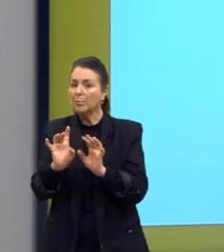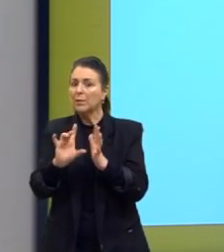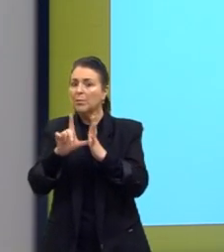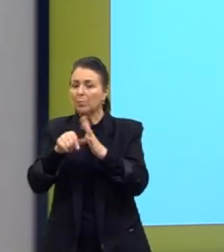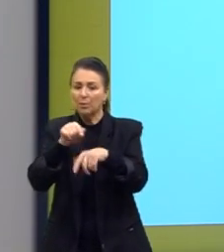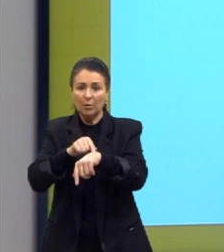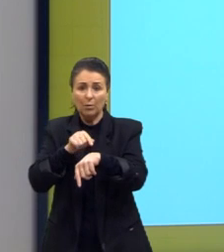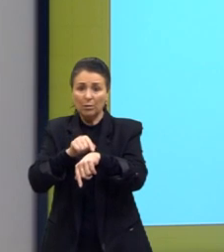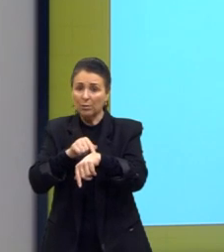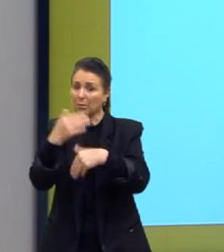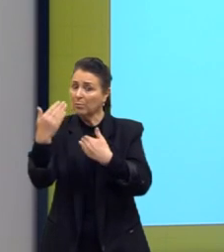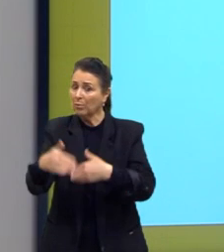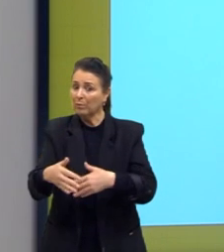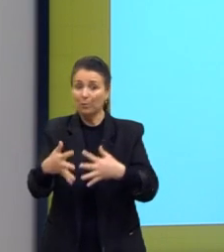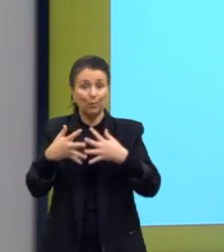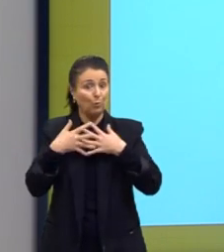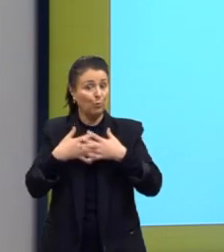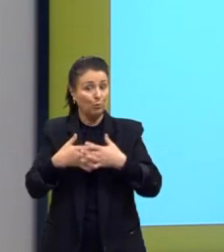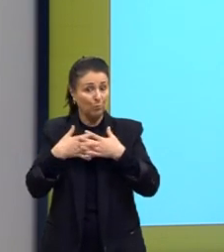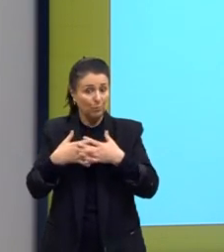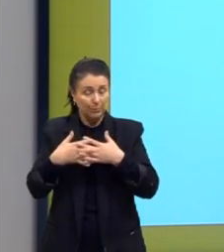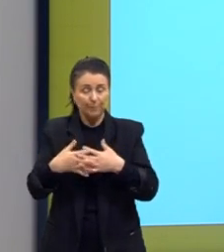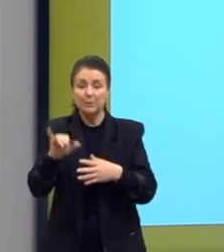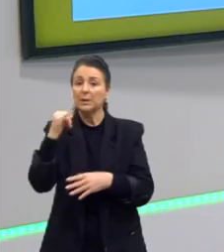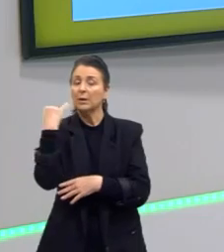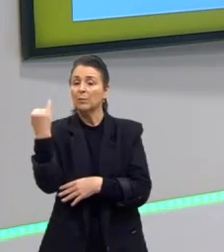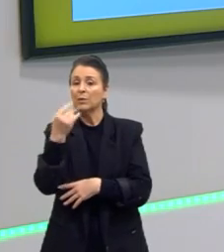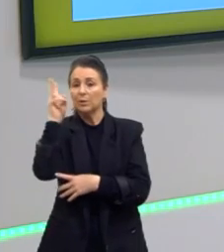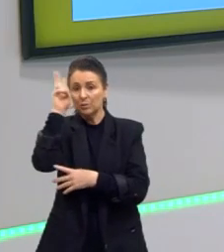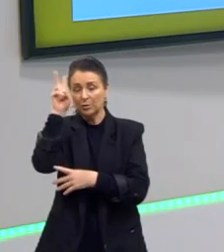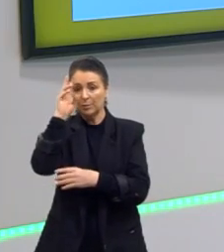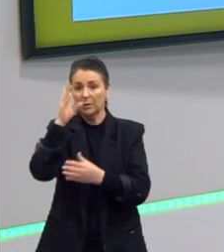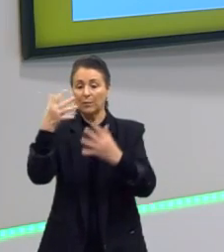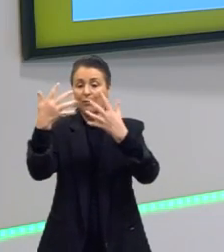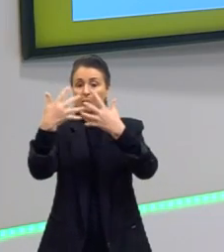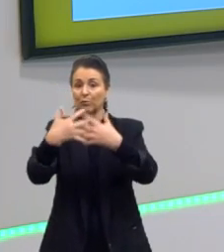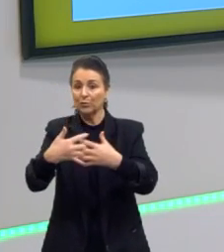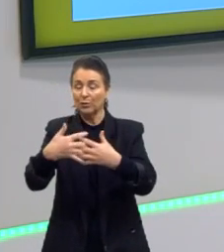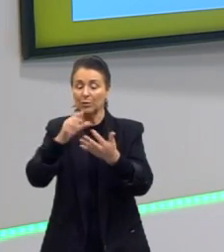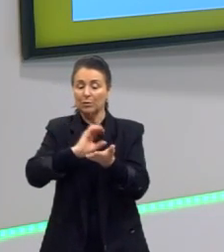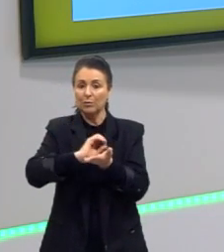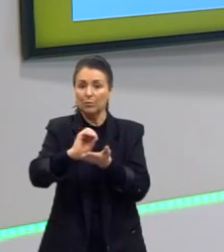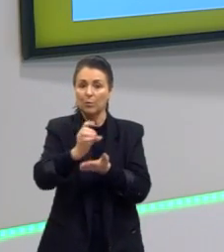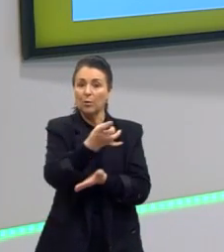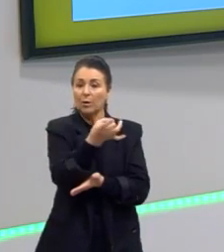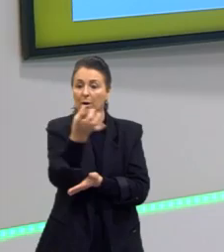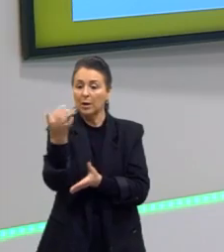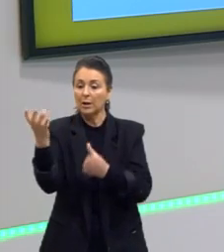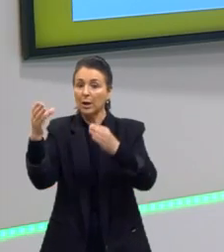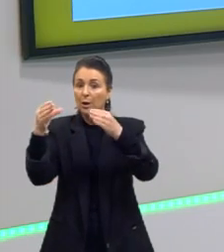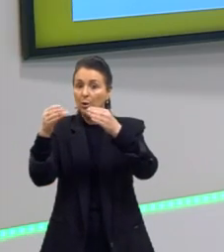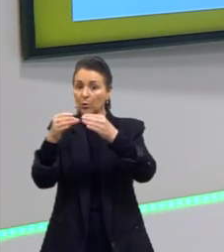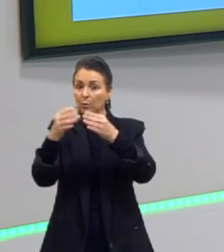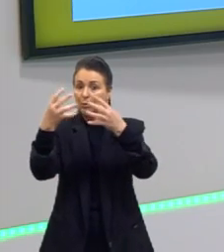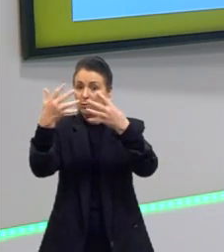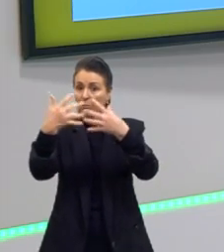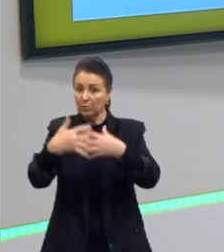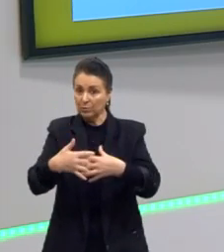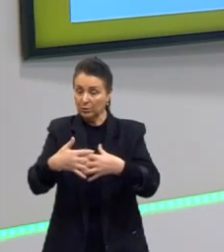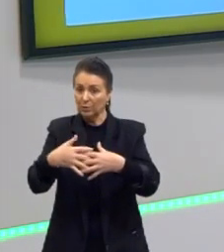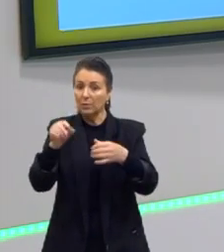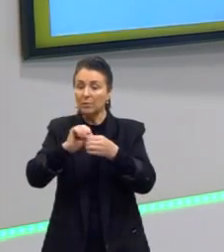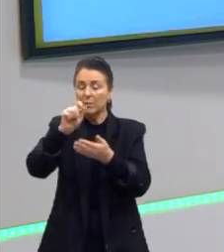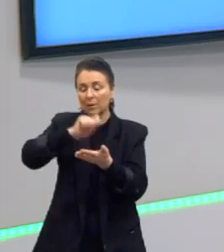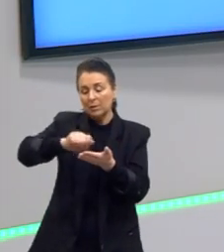nenhuma confusão ali. Então é importante, para lembrar das funções orgânicas, lembrar cada grupo funcional, fazer aí as